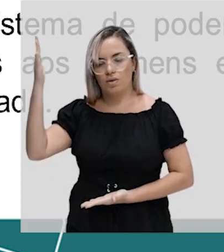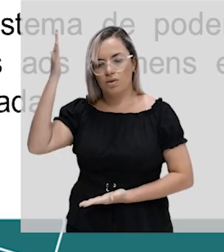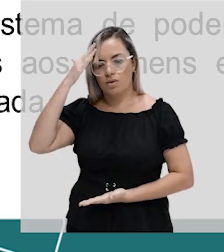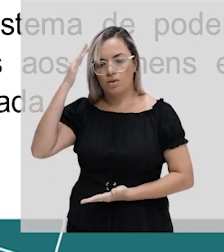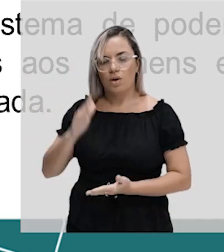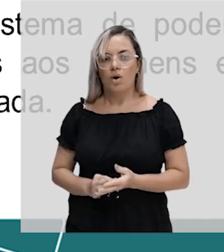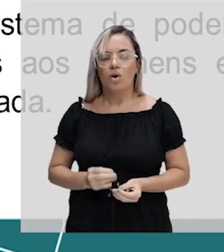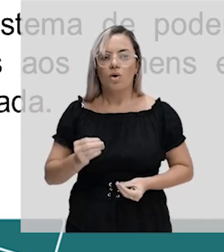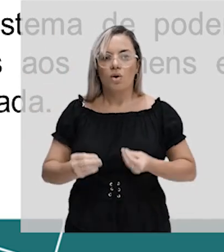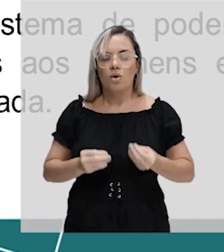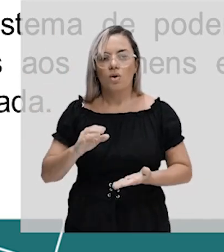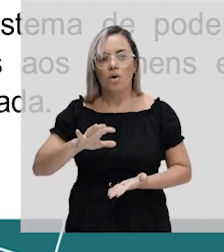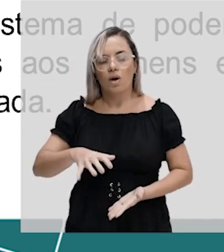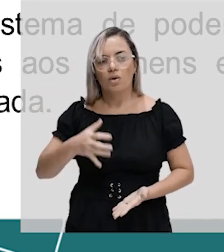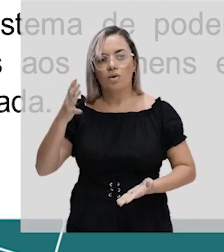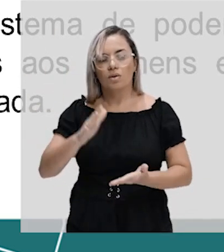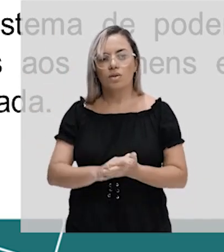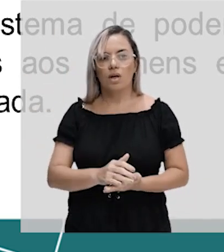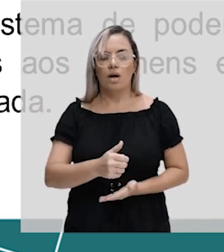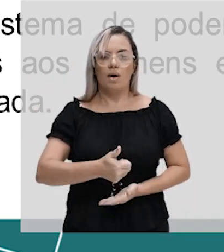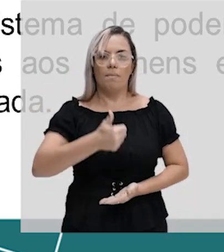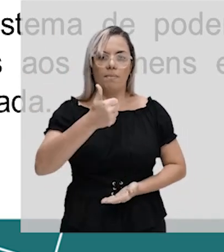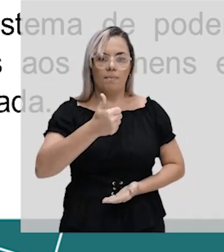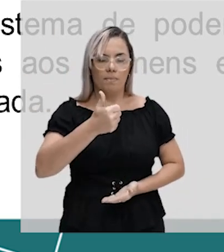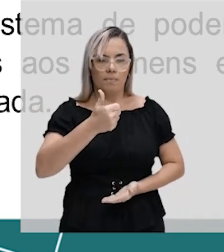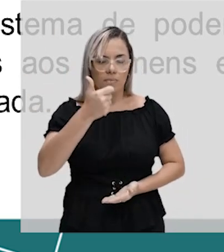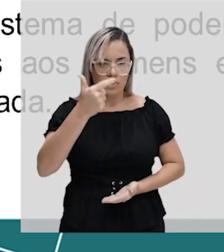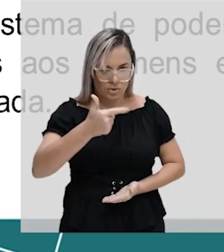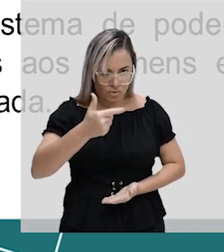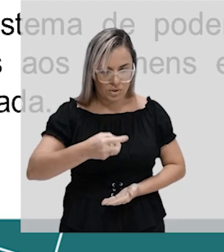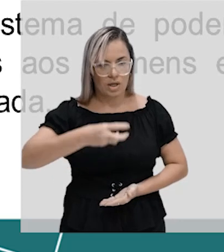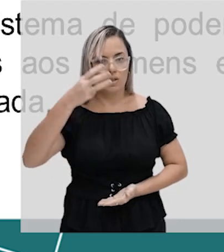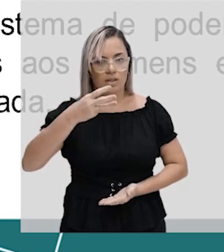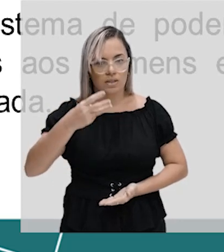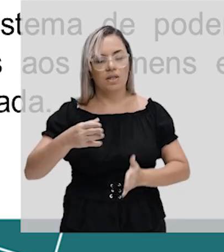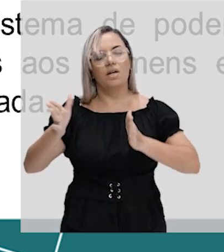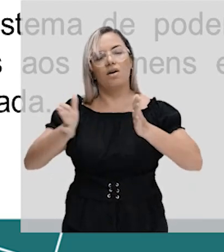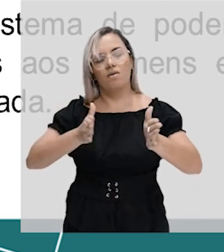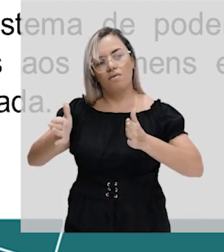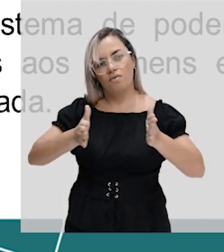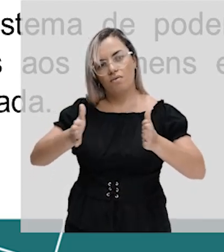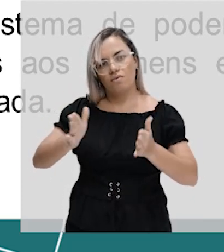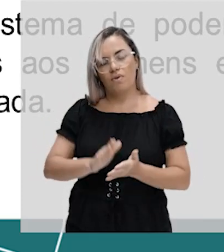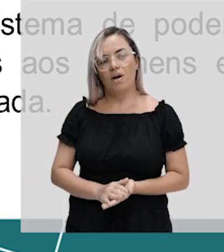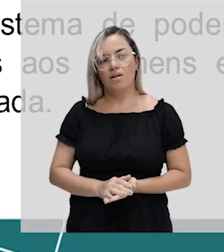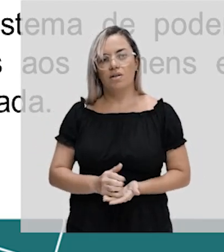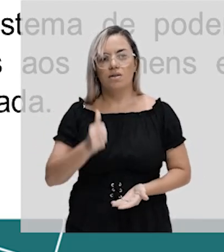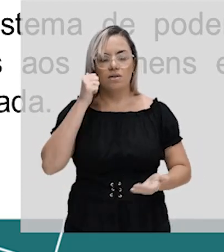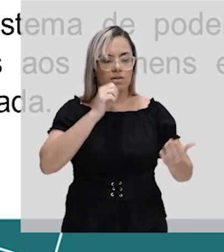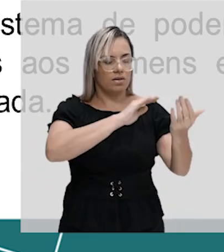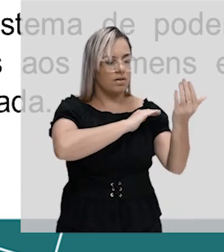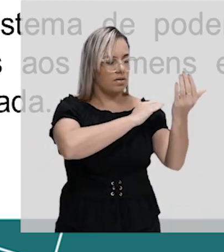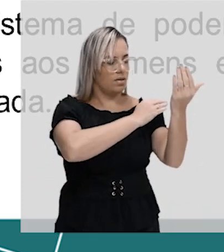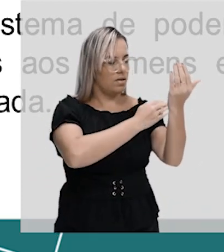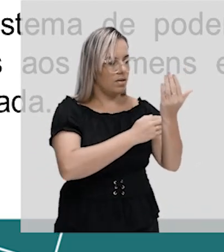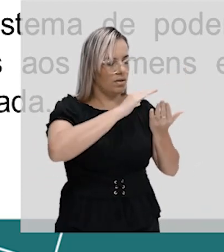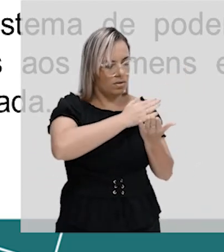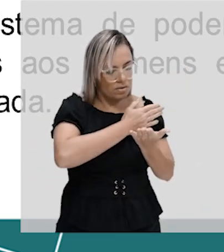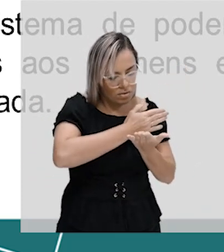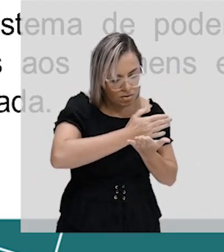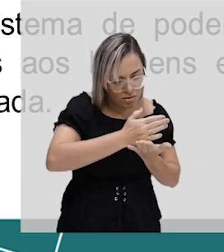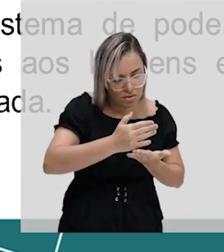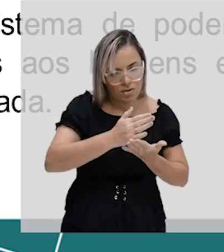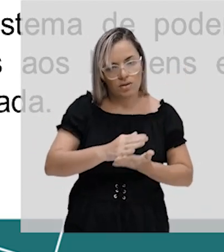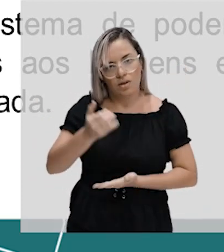e a terceira onda do feminismo, a segunda e a terceira fase, a gente precisa partir da ideia do conceito de patriarcado.